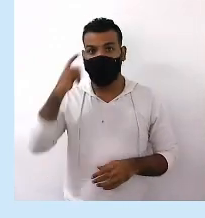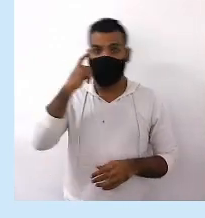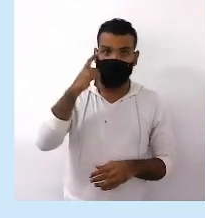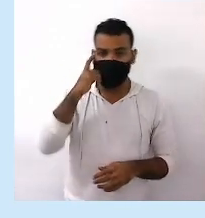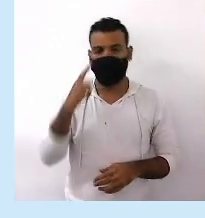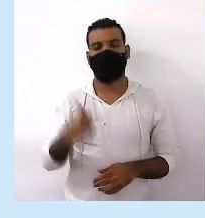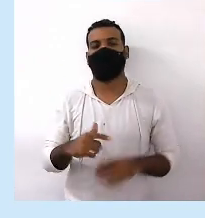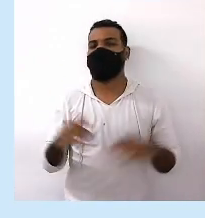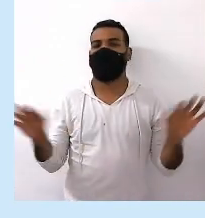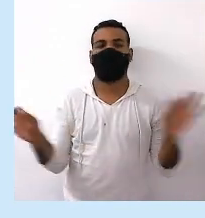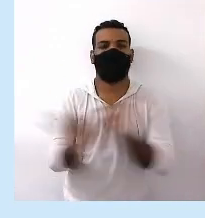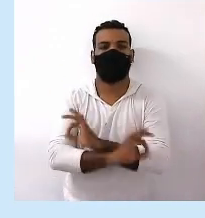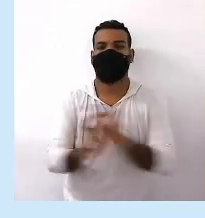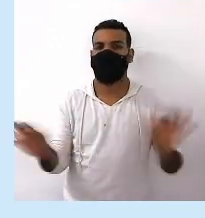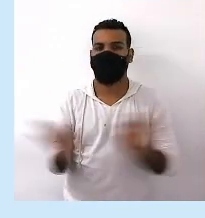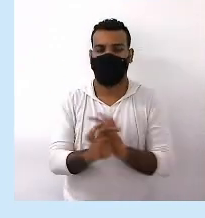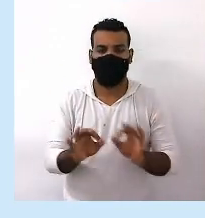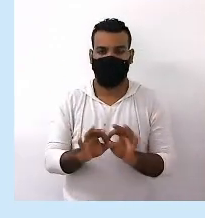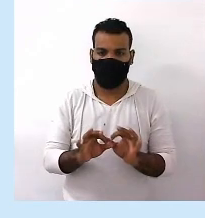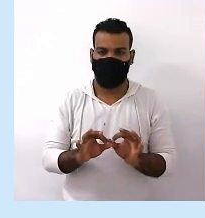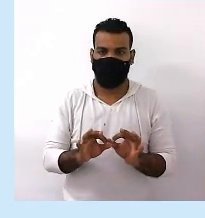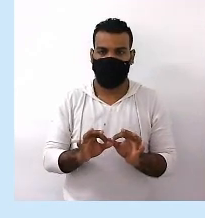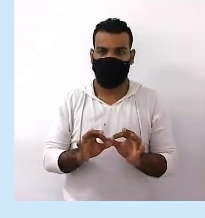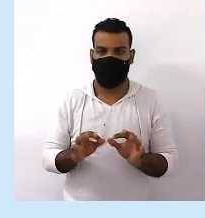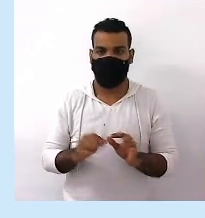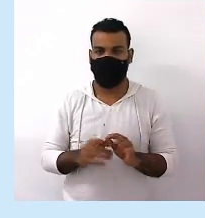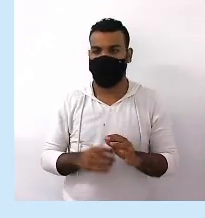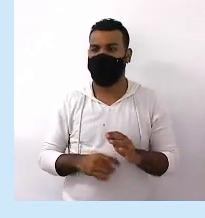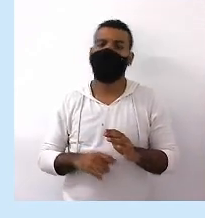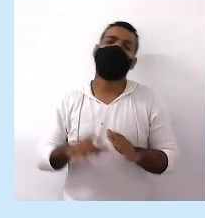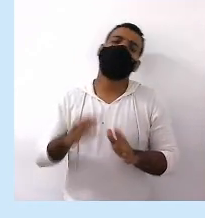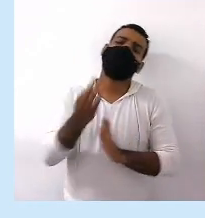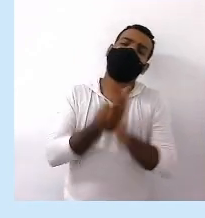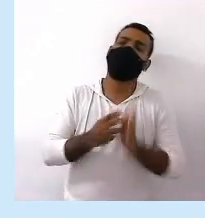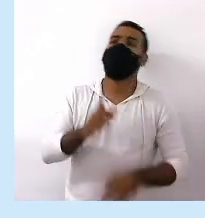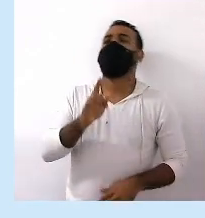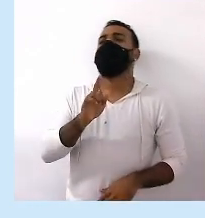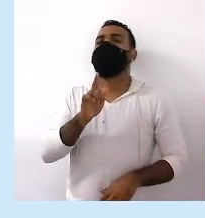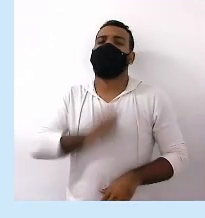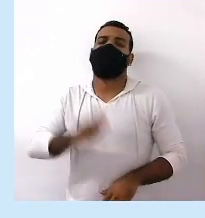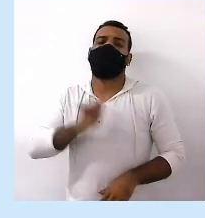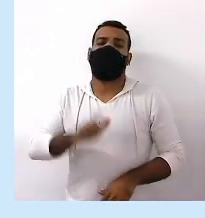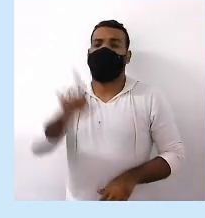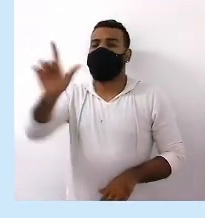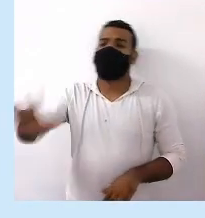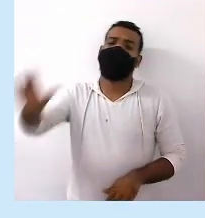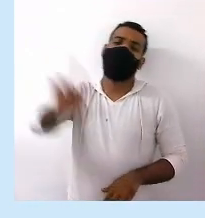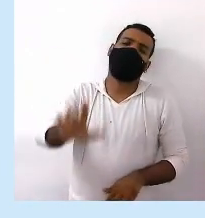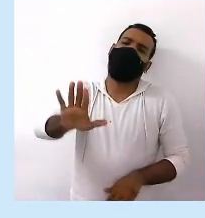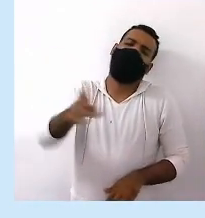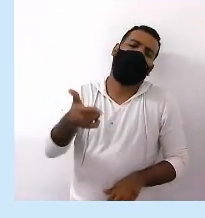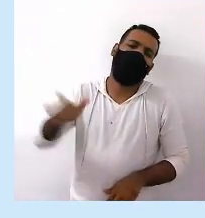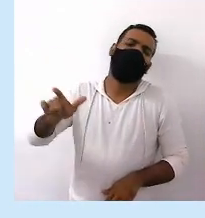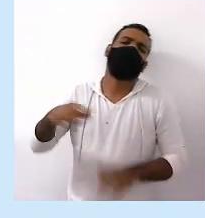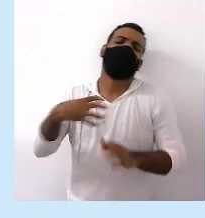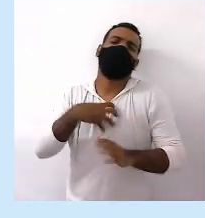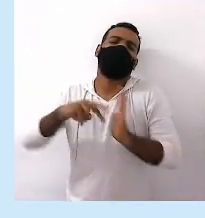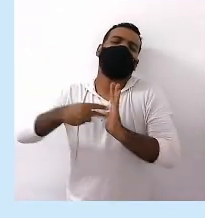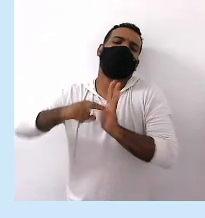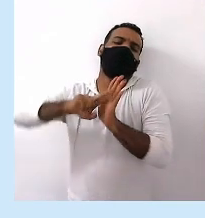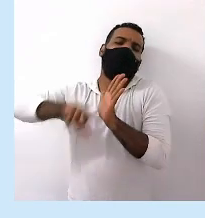Não tem ambiguidade É diferente de um texto literário Que é cheio de duplos sentidos Então sigamos